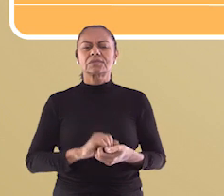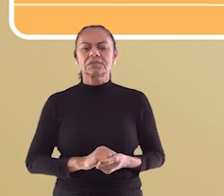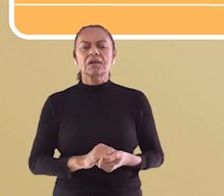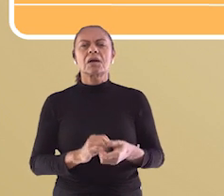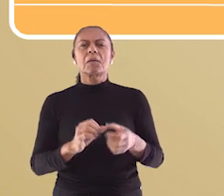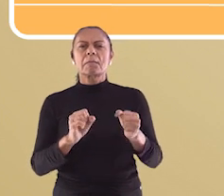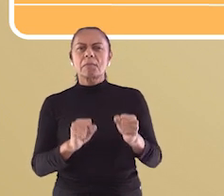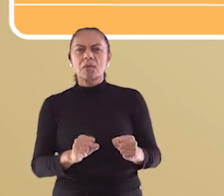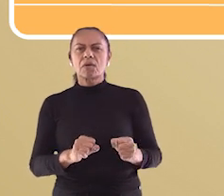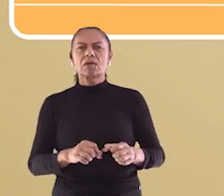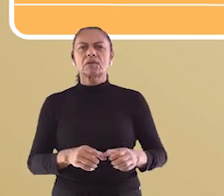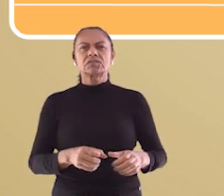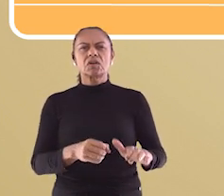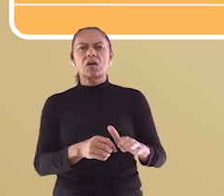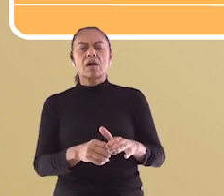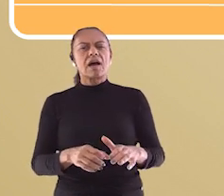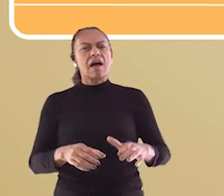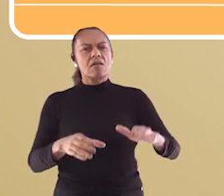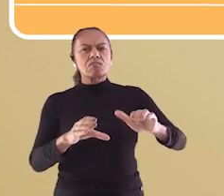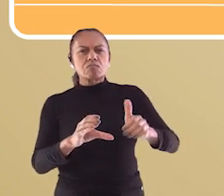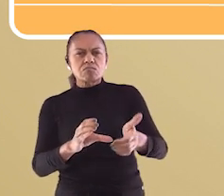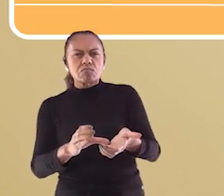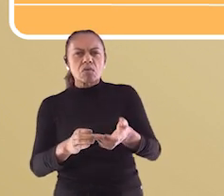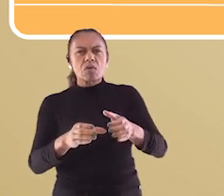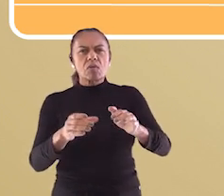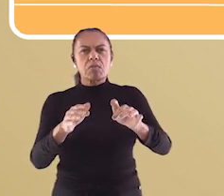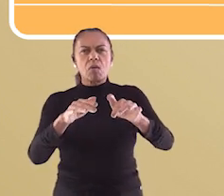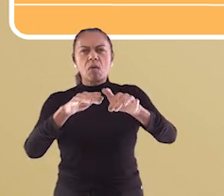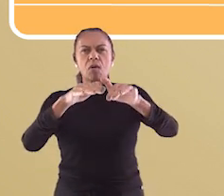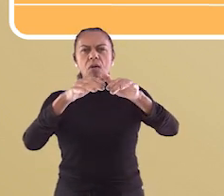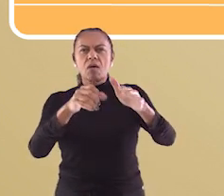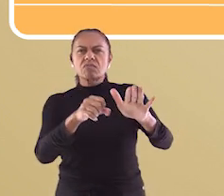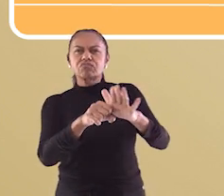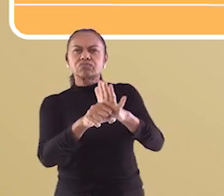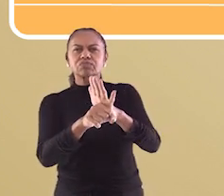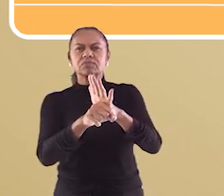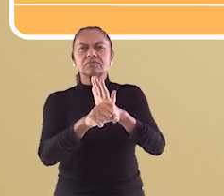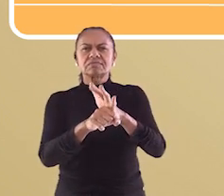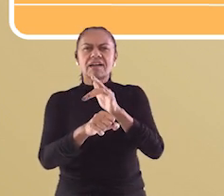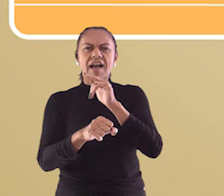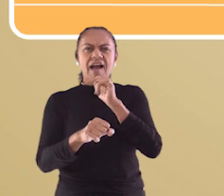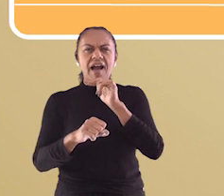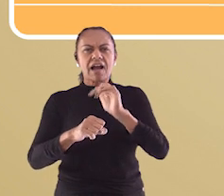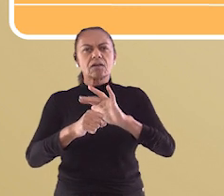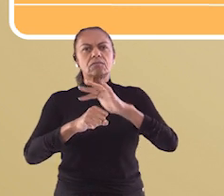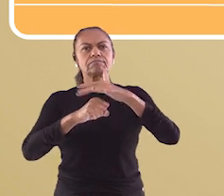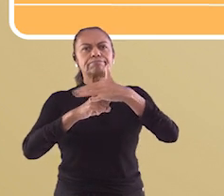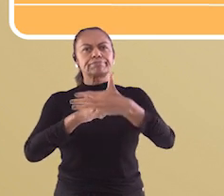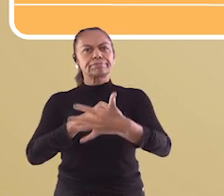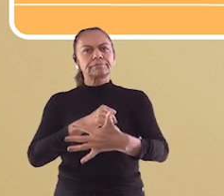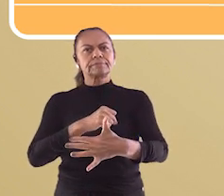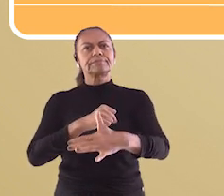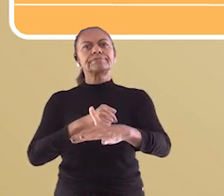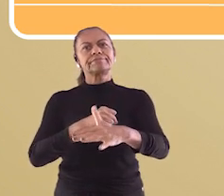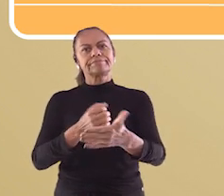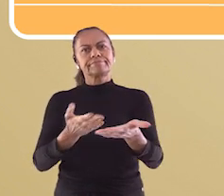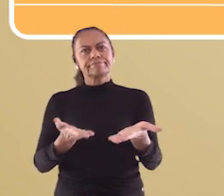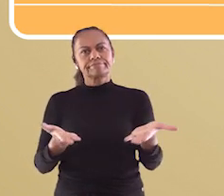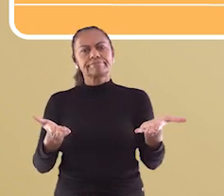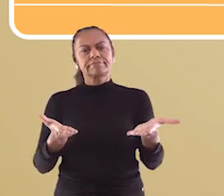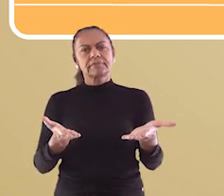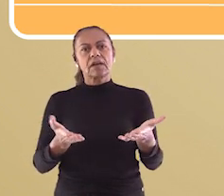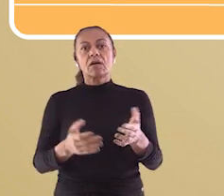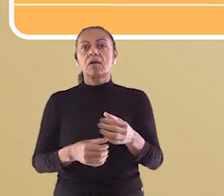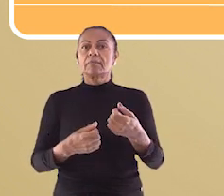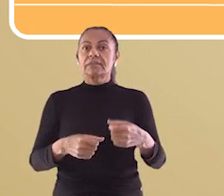porque pode entupir os bueiros da cidade. Assim, que tal você ter uma atitude mais sustentável em relação a